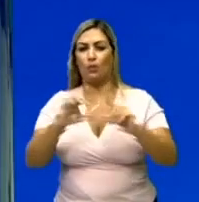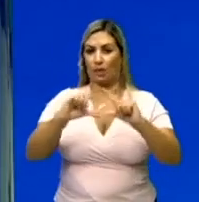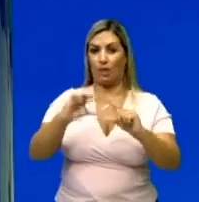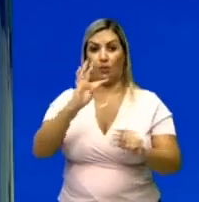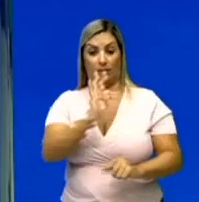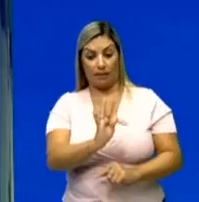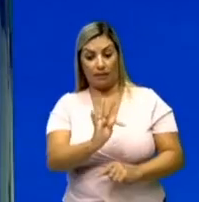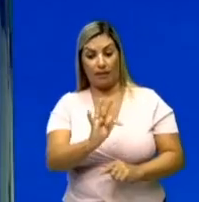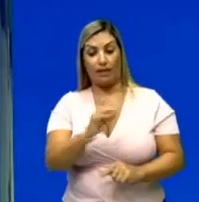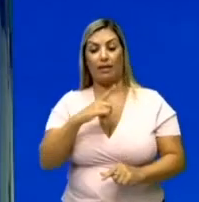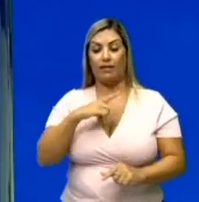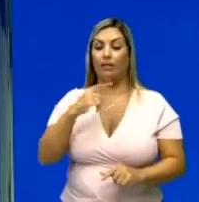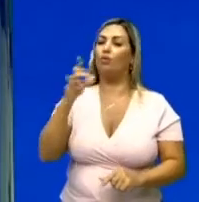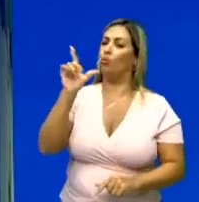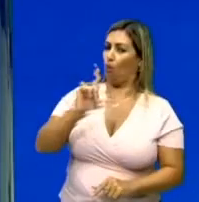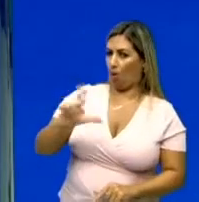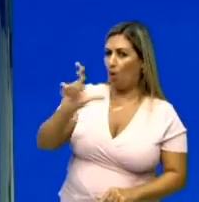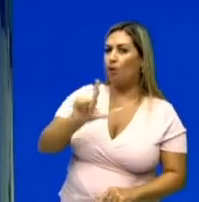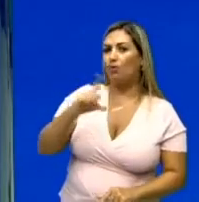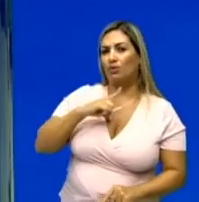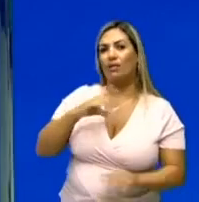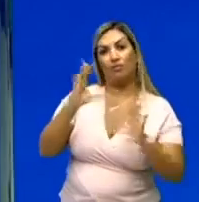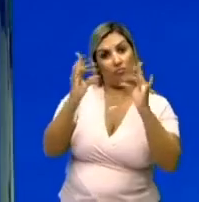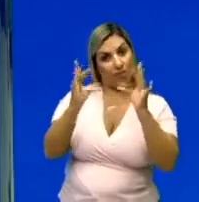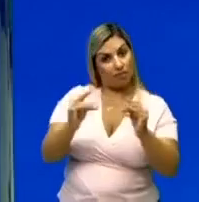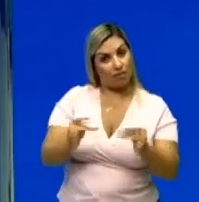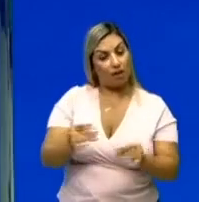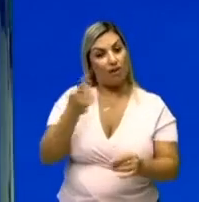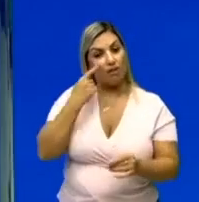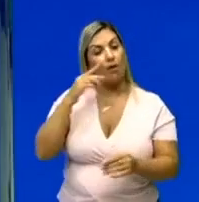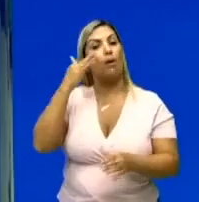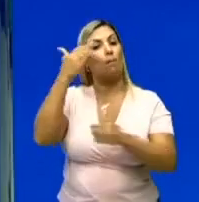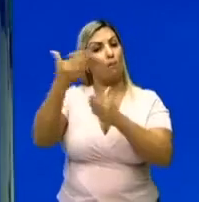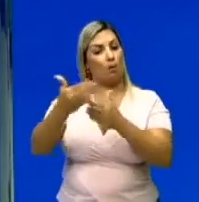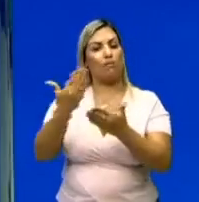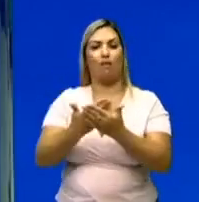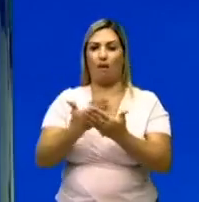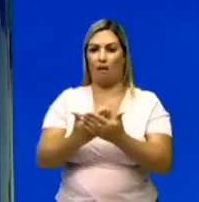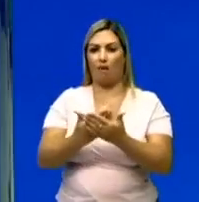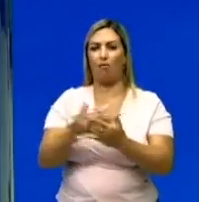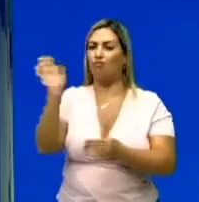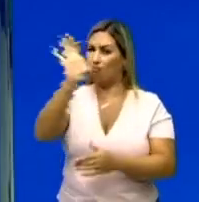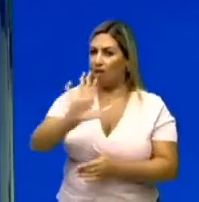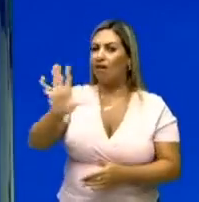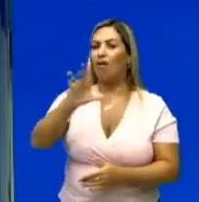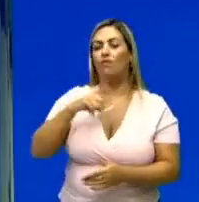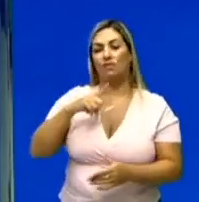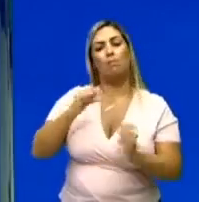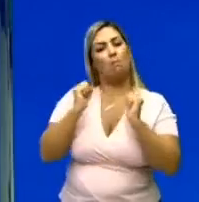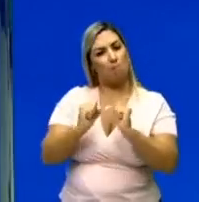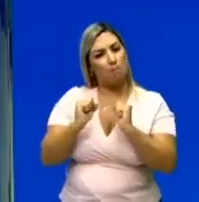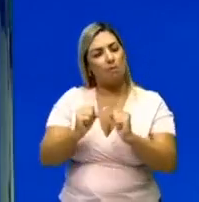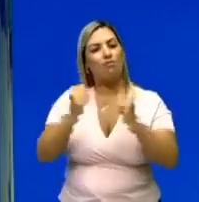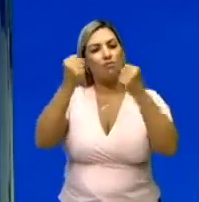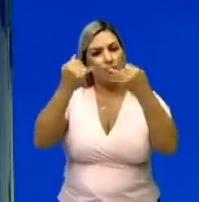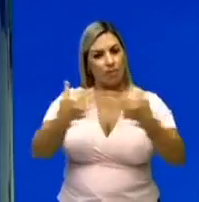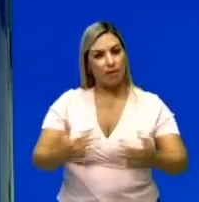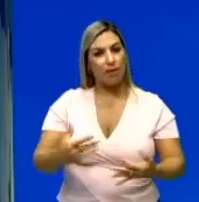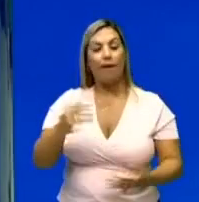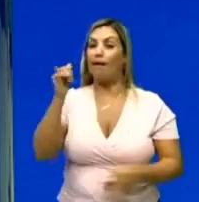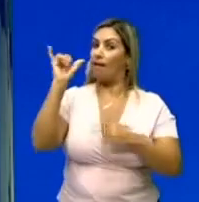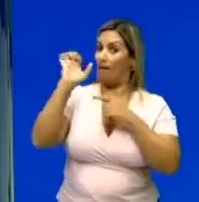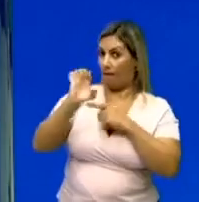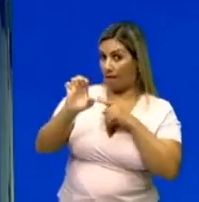Pode. Lógico, vai ter alguns detalhes que a vai ver mais na próxima aula. Mas, de forma geral, você vai poder falar que